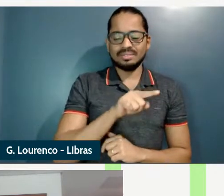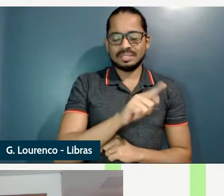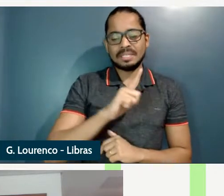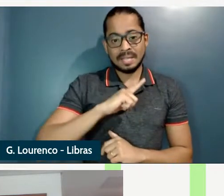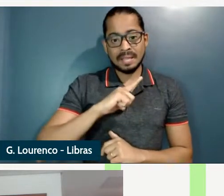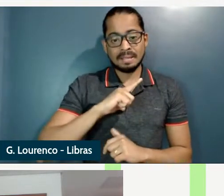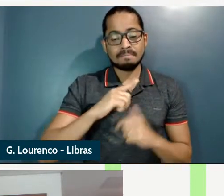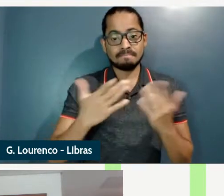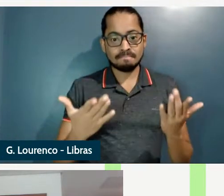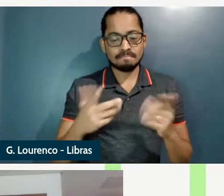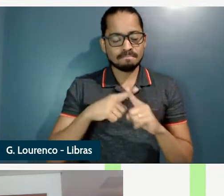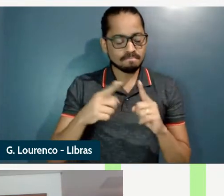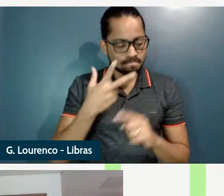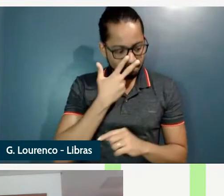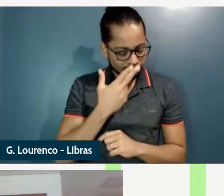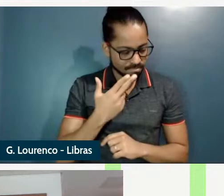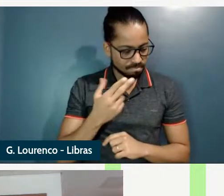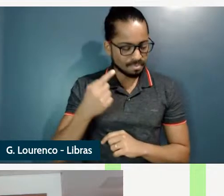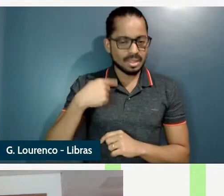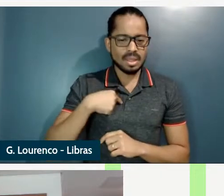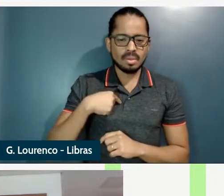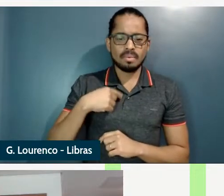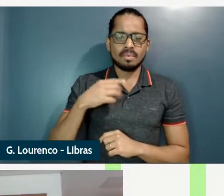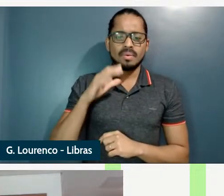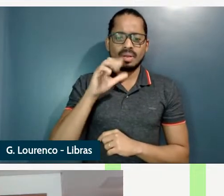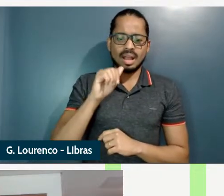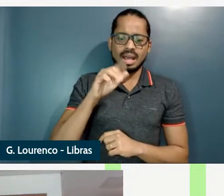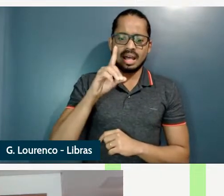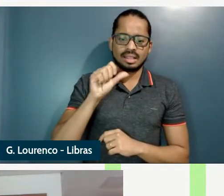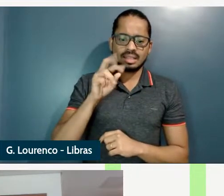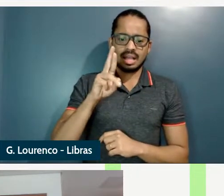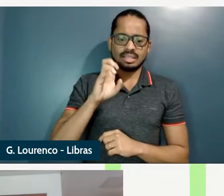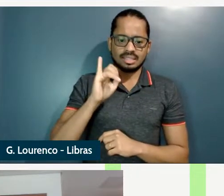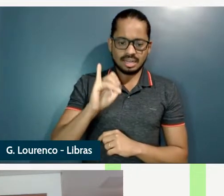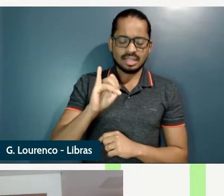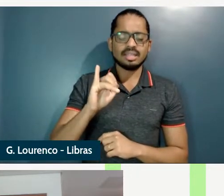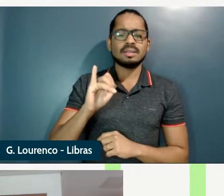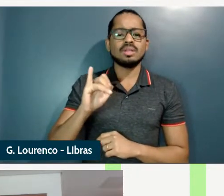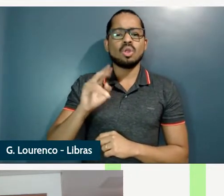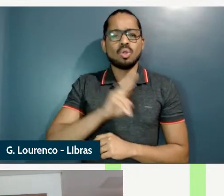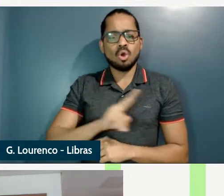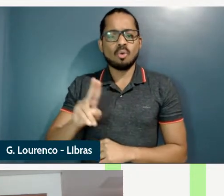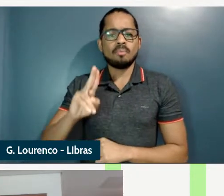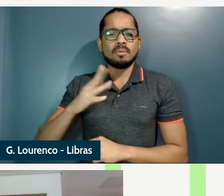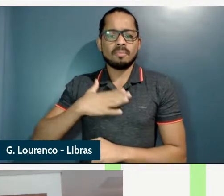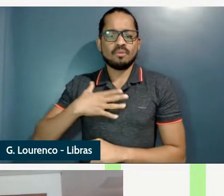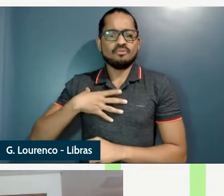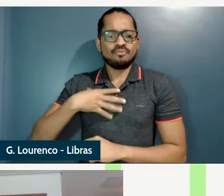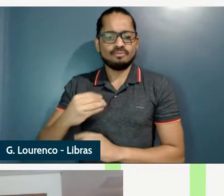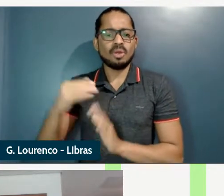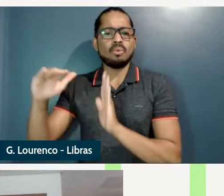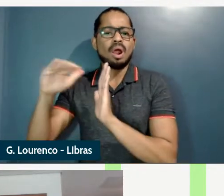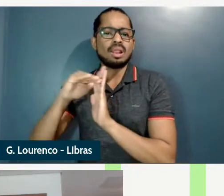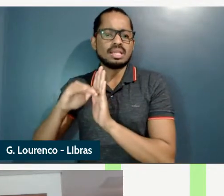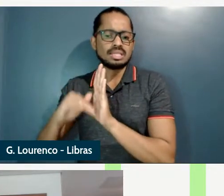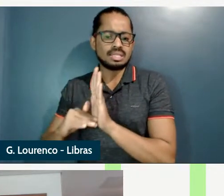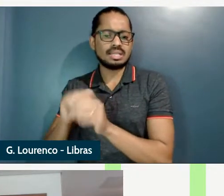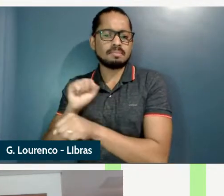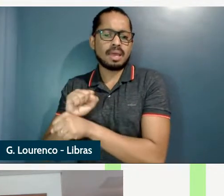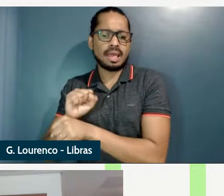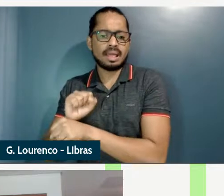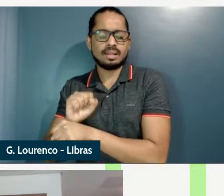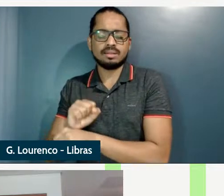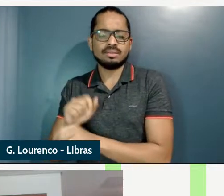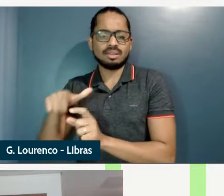eu cadastrei na lista de espera eu cadastrei o nome do meu filho na lista de espera a lista de espera cadastrou o nome do meu filho no dá